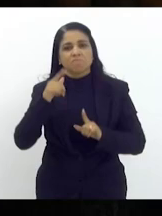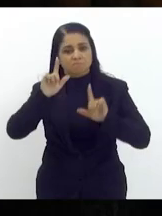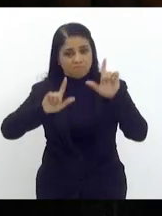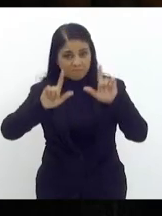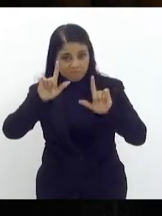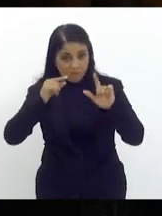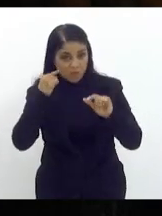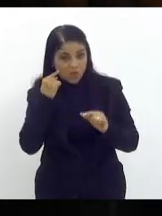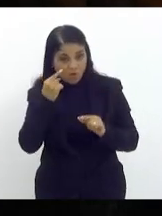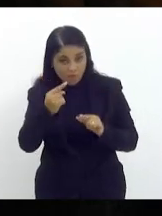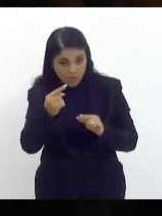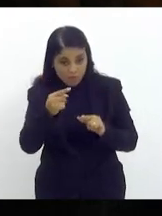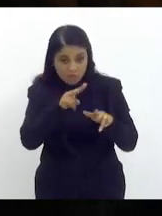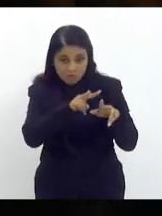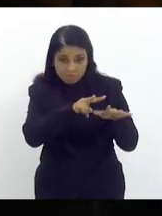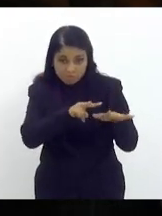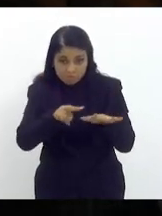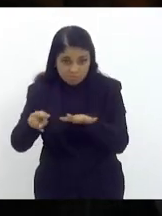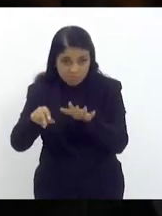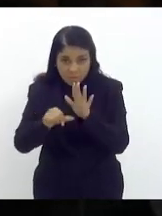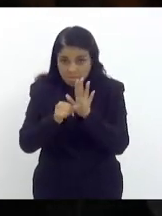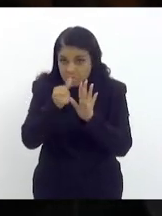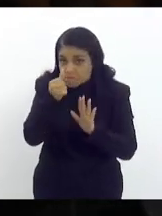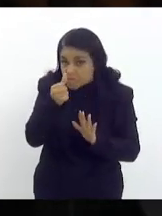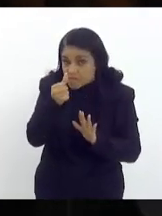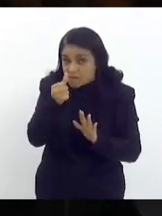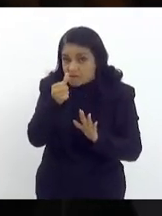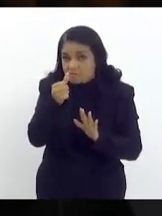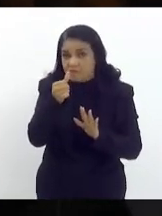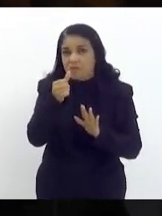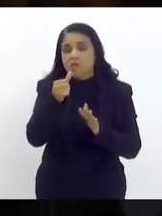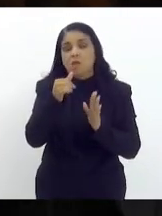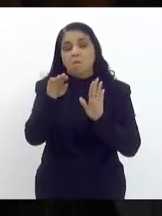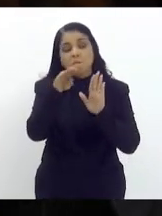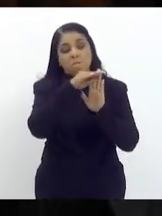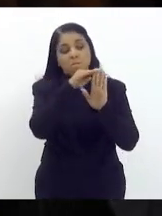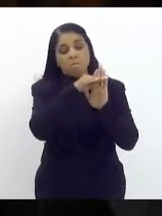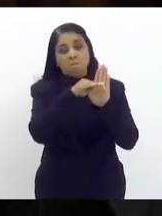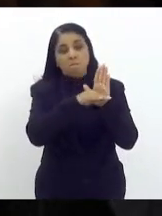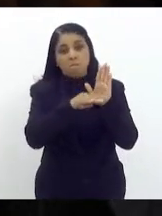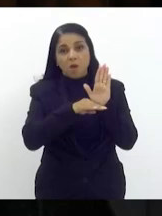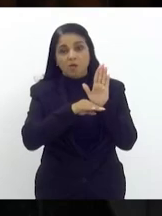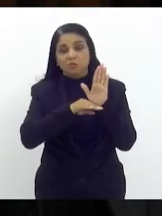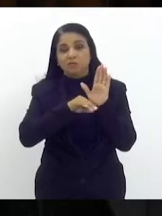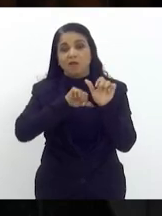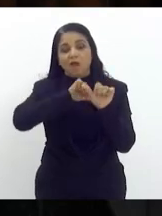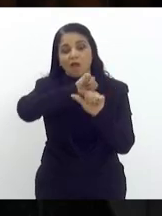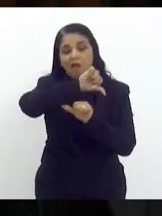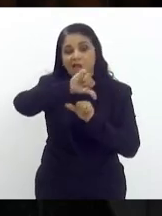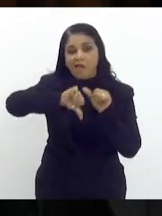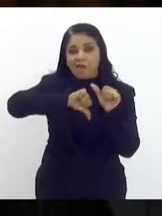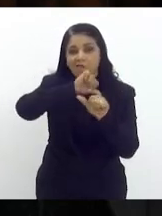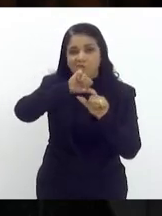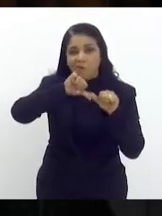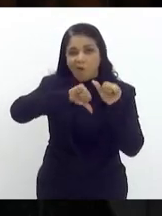ele colocaria em pauta reforma tributária seria a hora